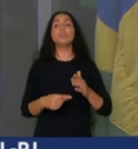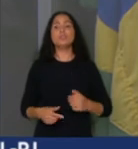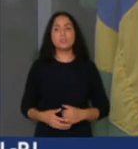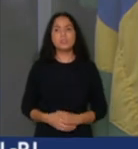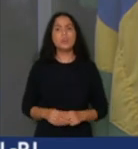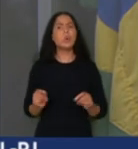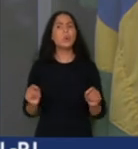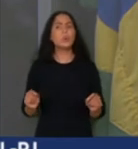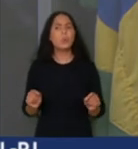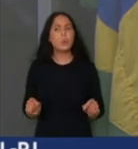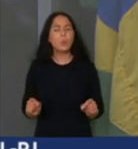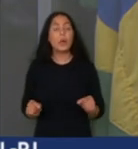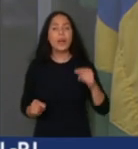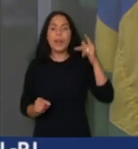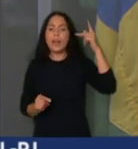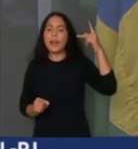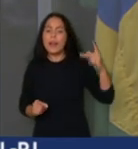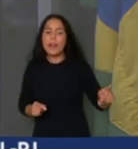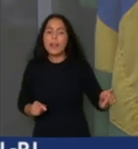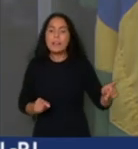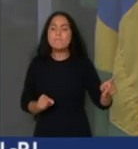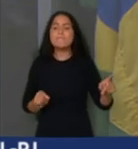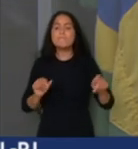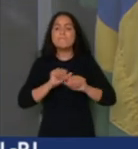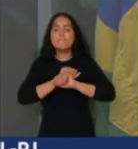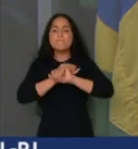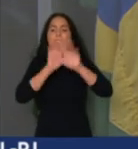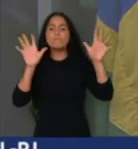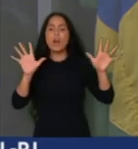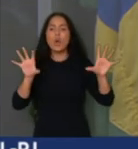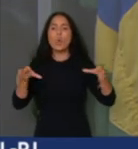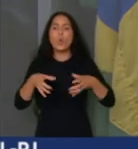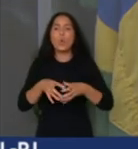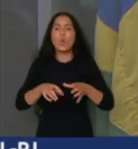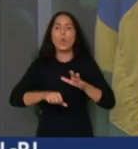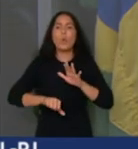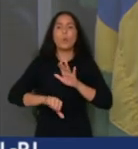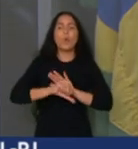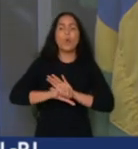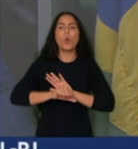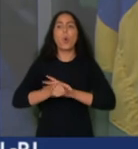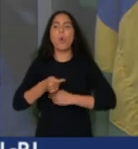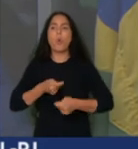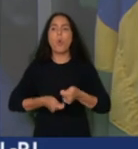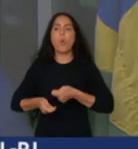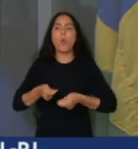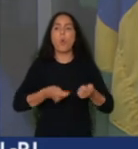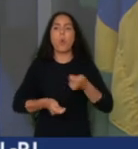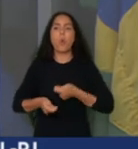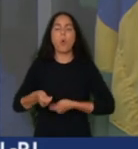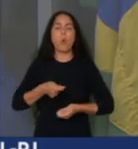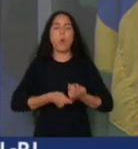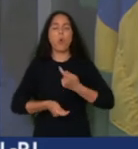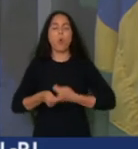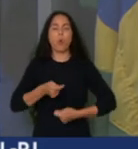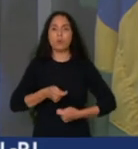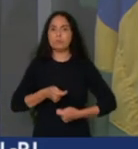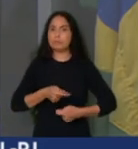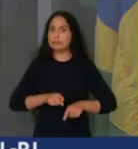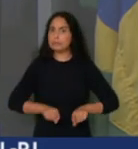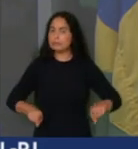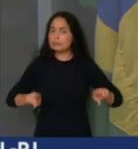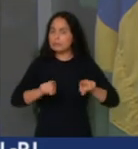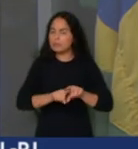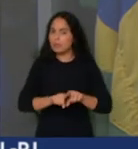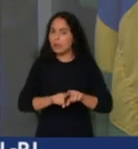todo esse alinhamento com o crime organizado, com o narcotráfico que existe entre